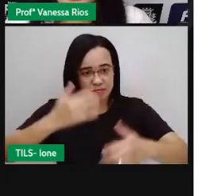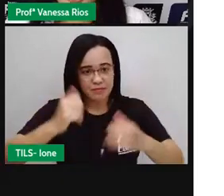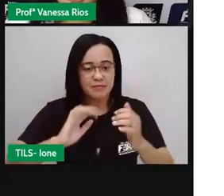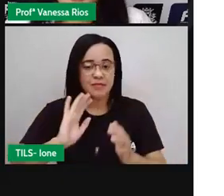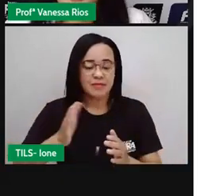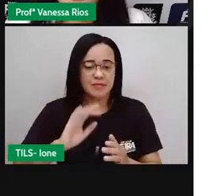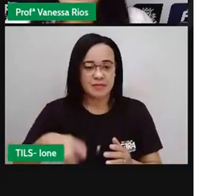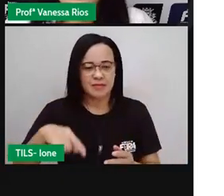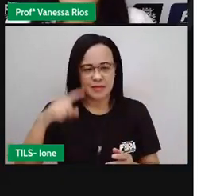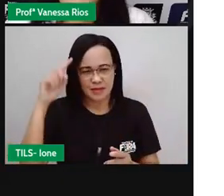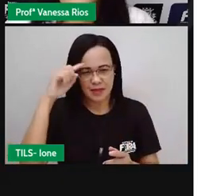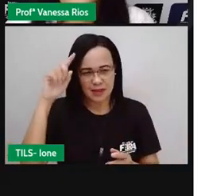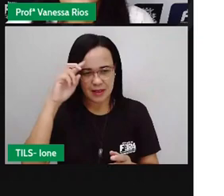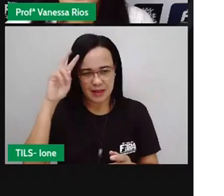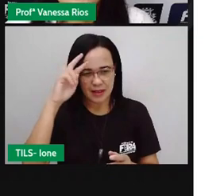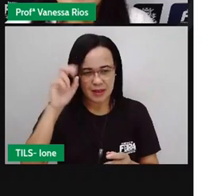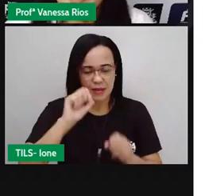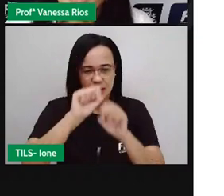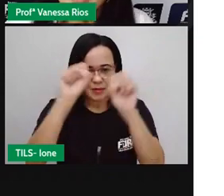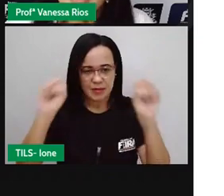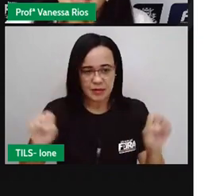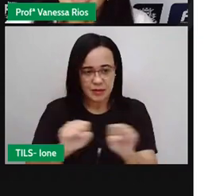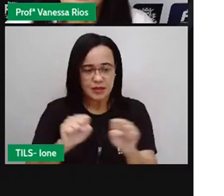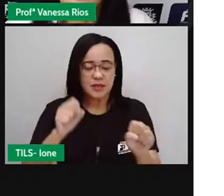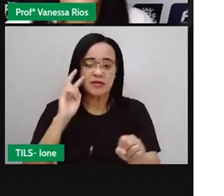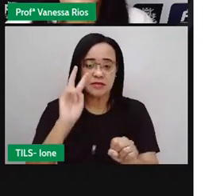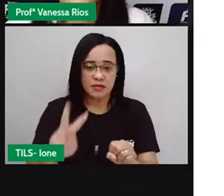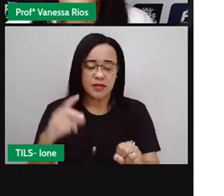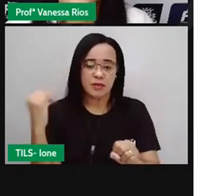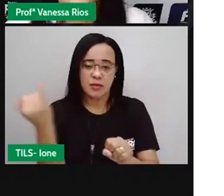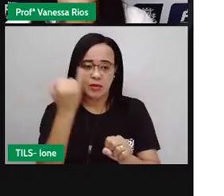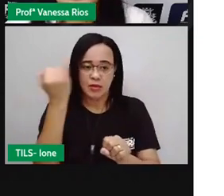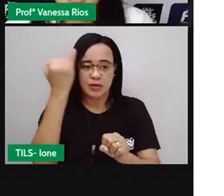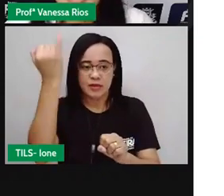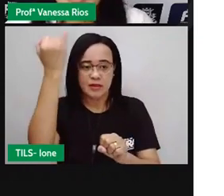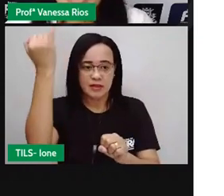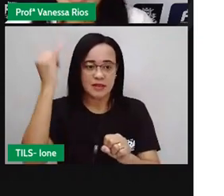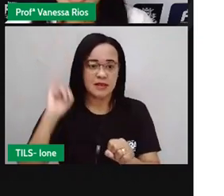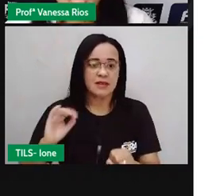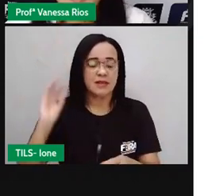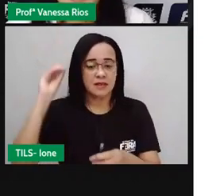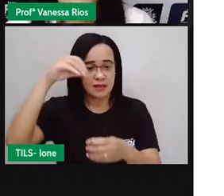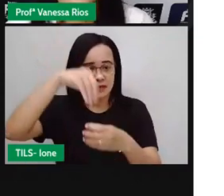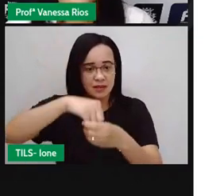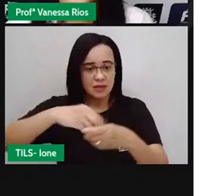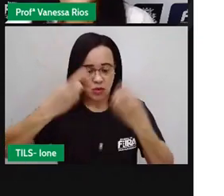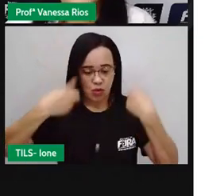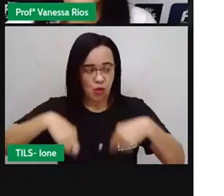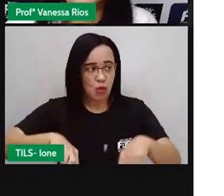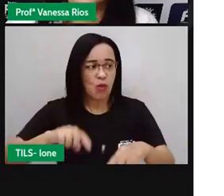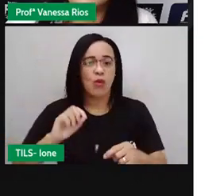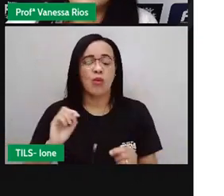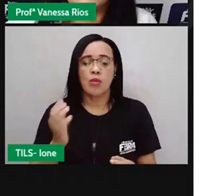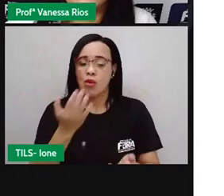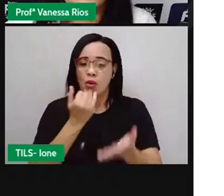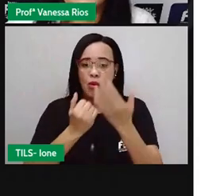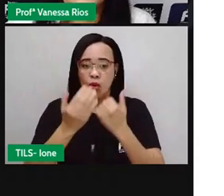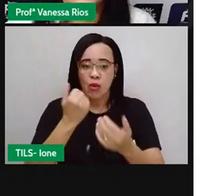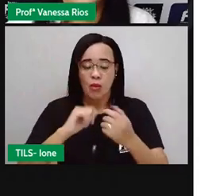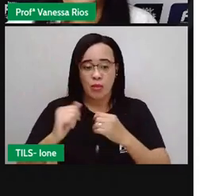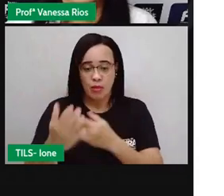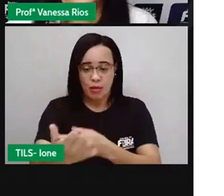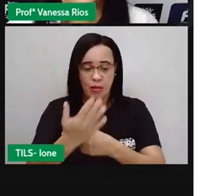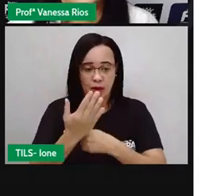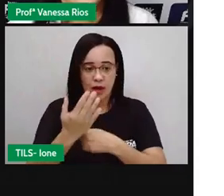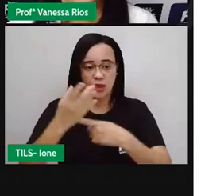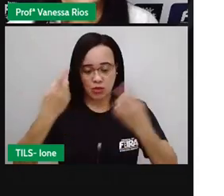digestório, já vimos toda a importância, não é? Que a digestão dos alimentos tem para o funcionamento do nosso corpo,